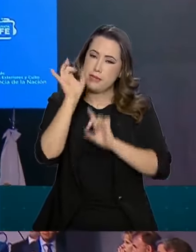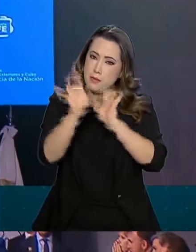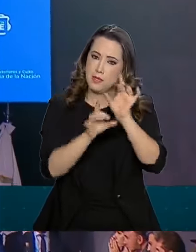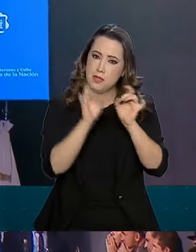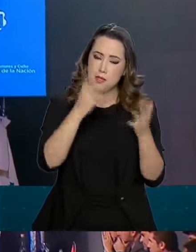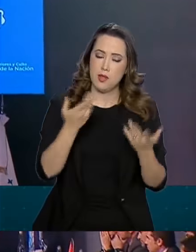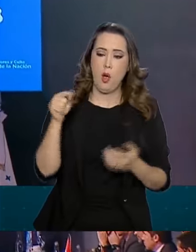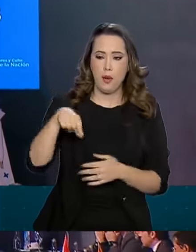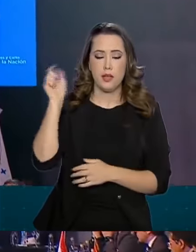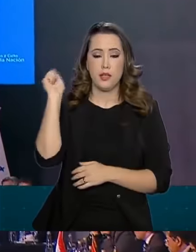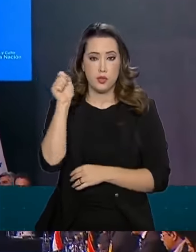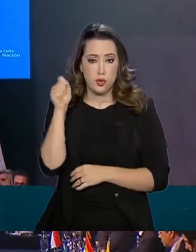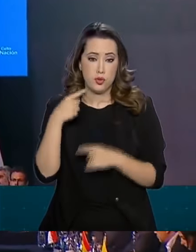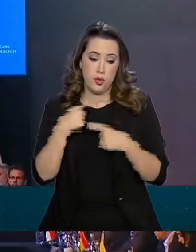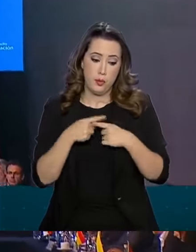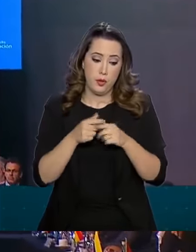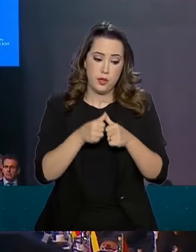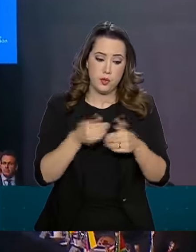estou aqui hoje.